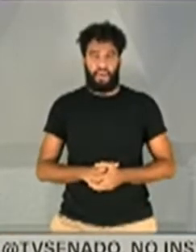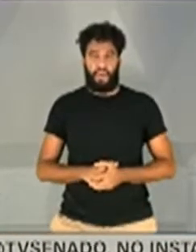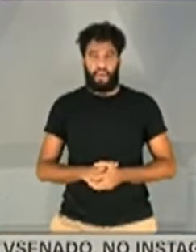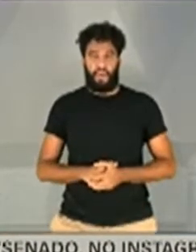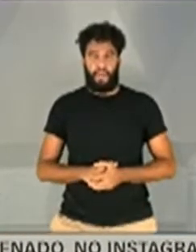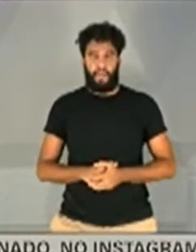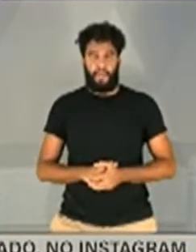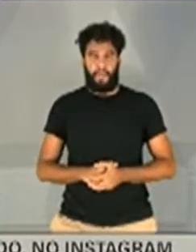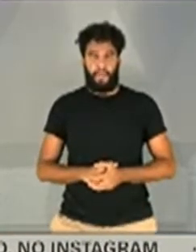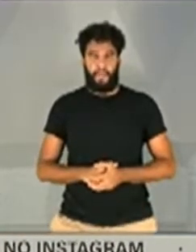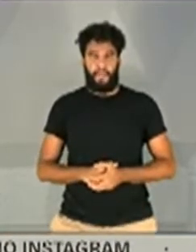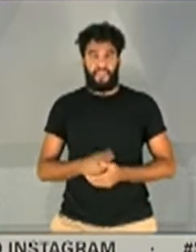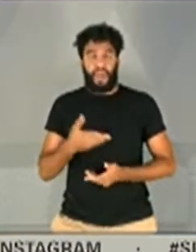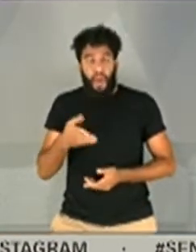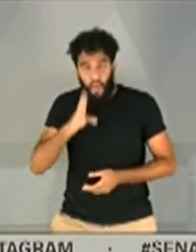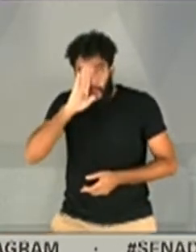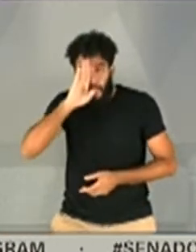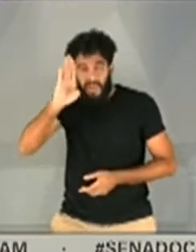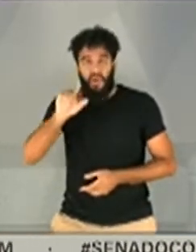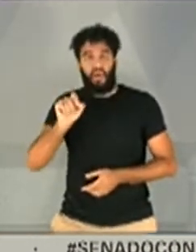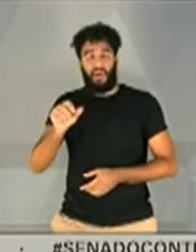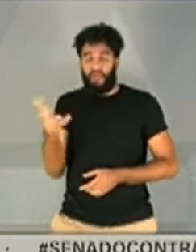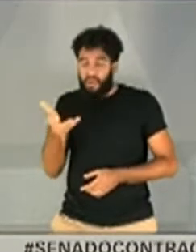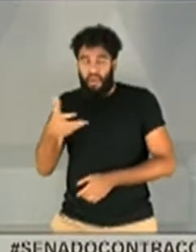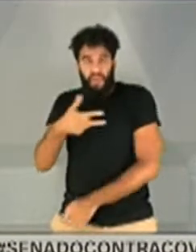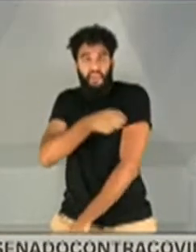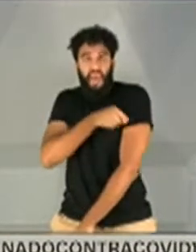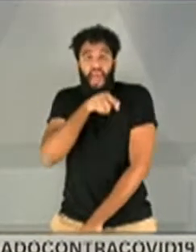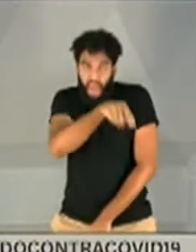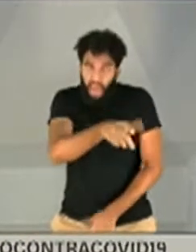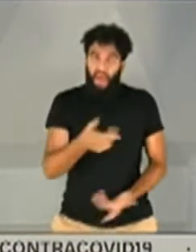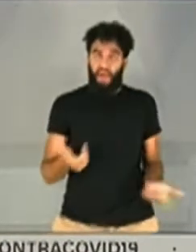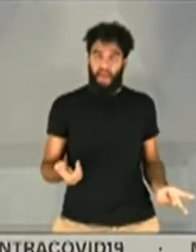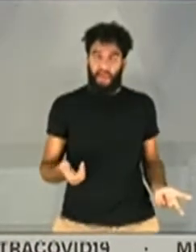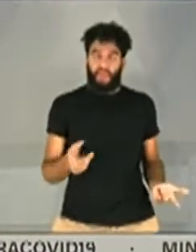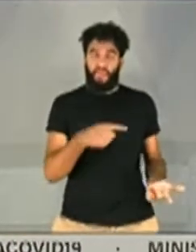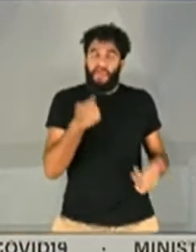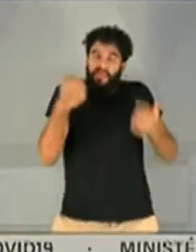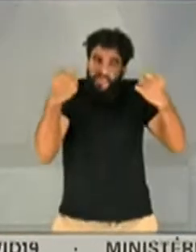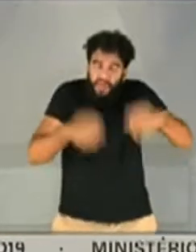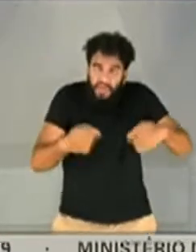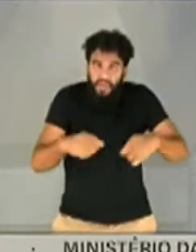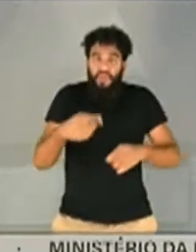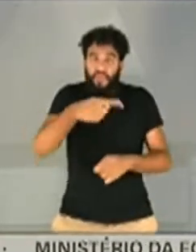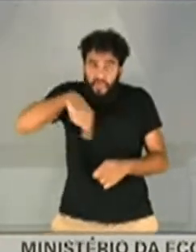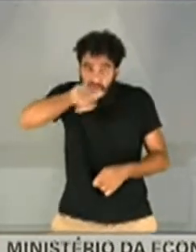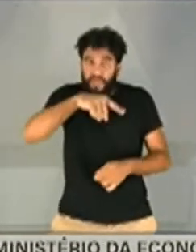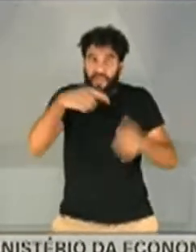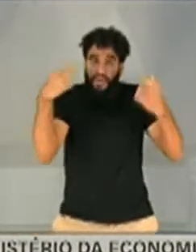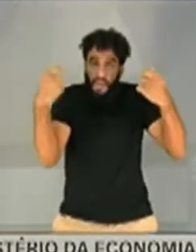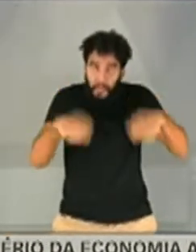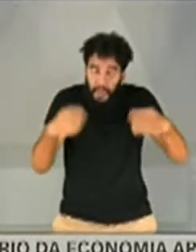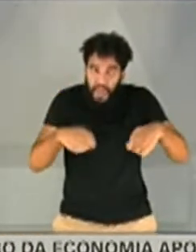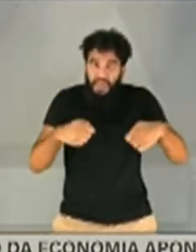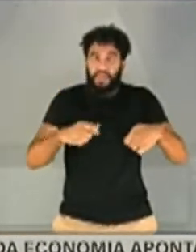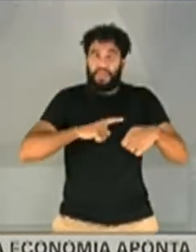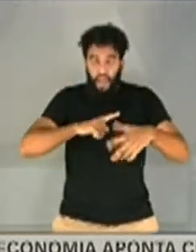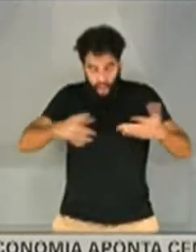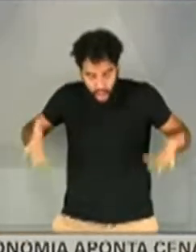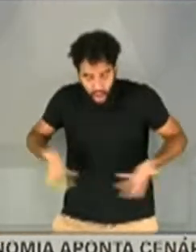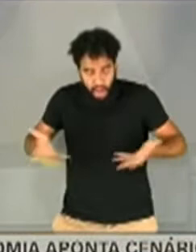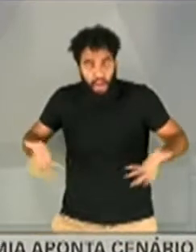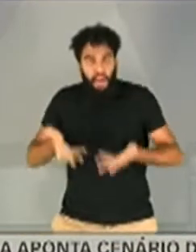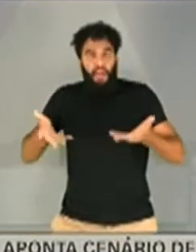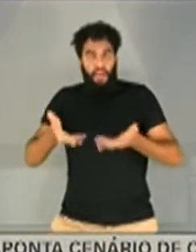É esse campeonato, Neymar, que nós precisamos disputar, ganhar e você precisa marcar gols para que esse